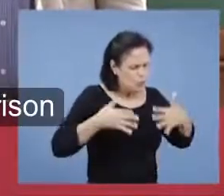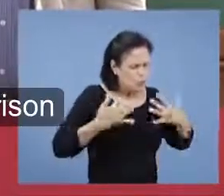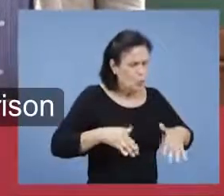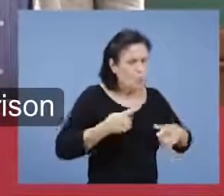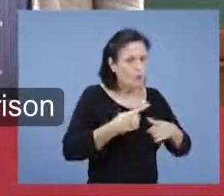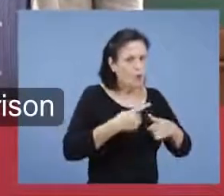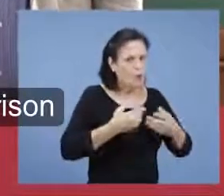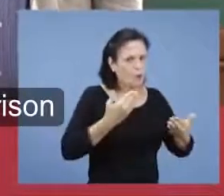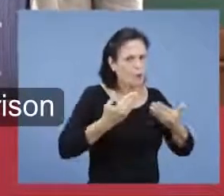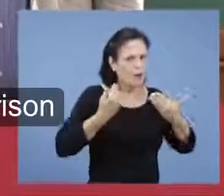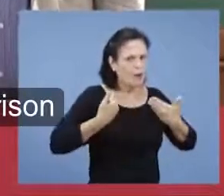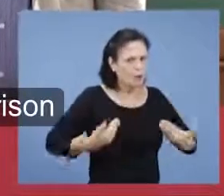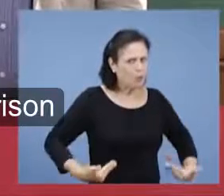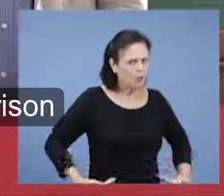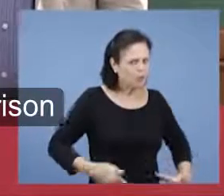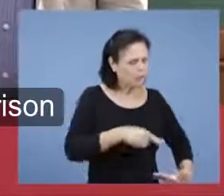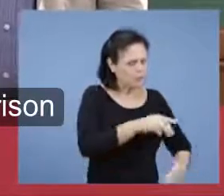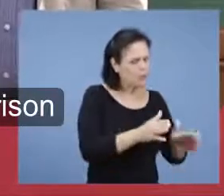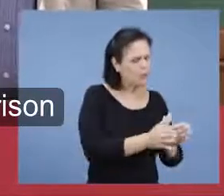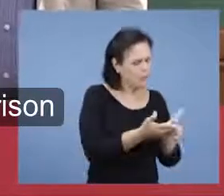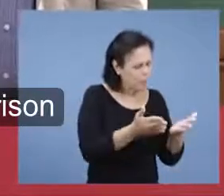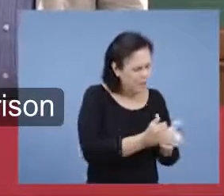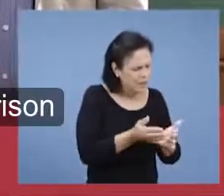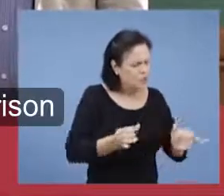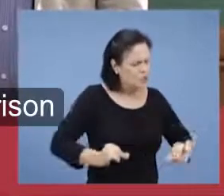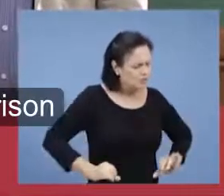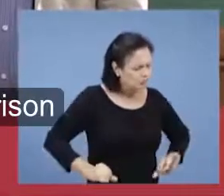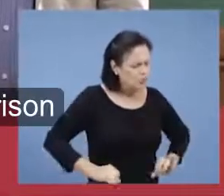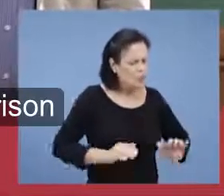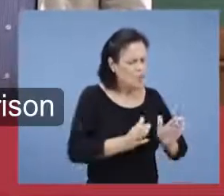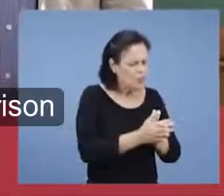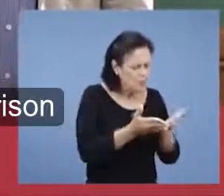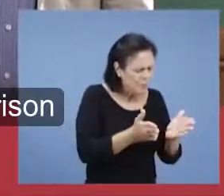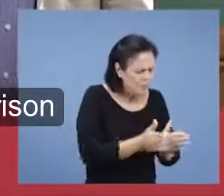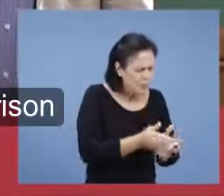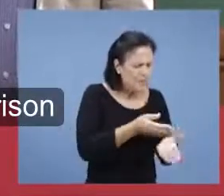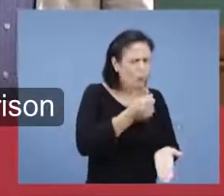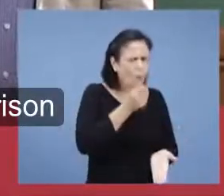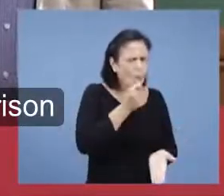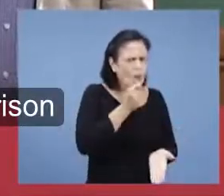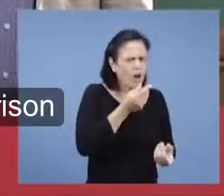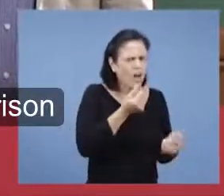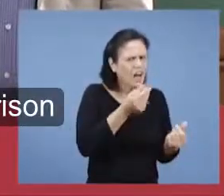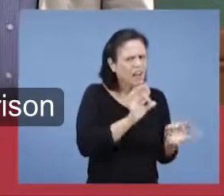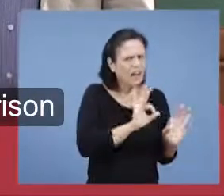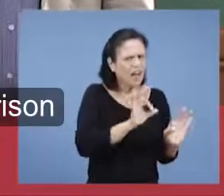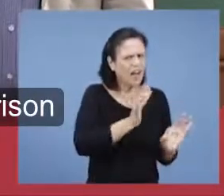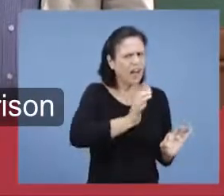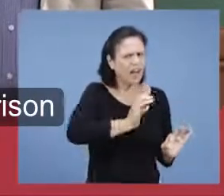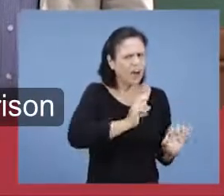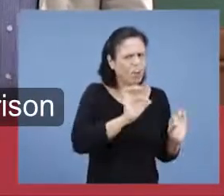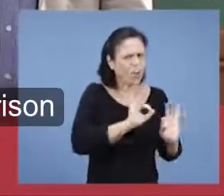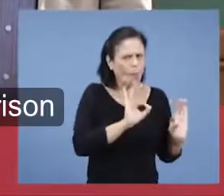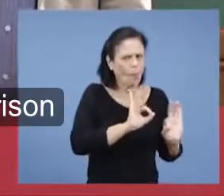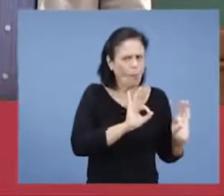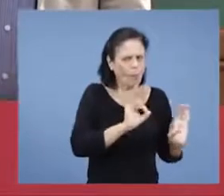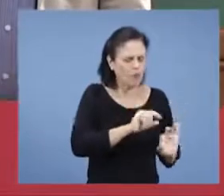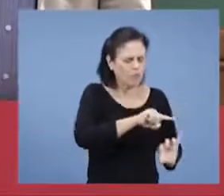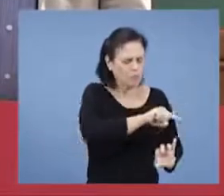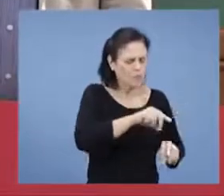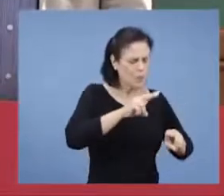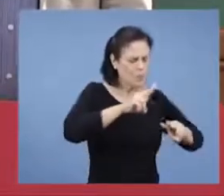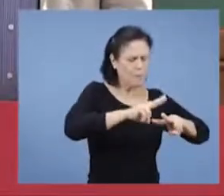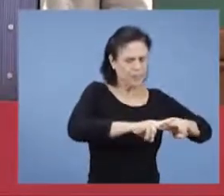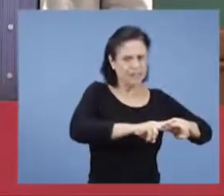Tribulação, pobreza, prisão,